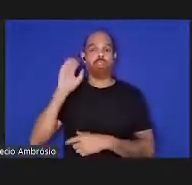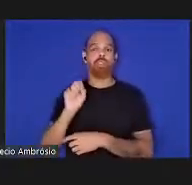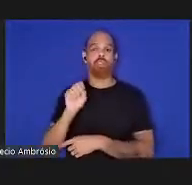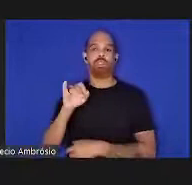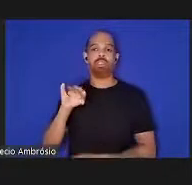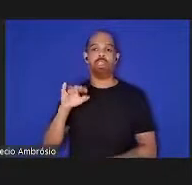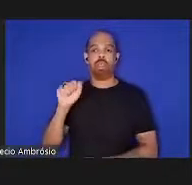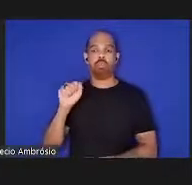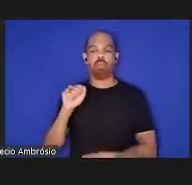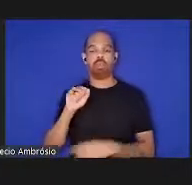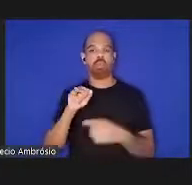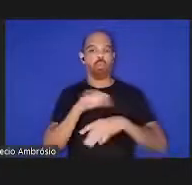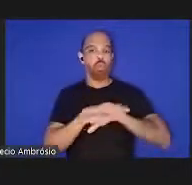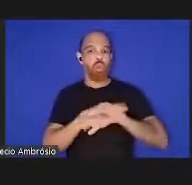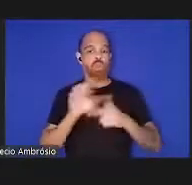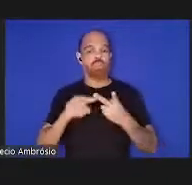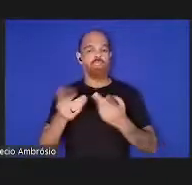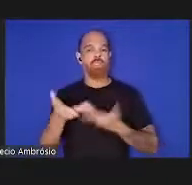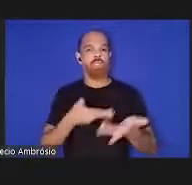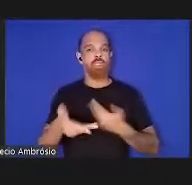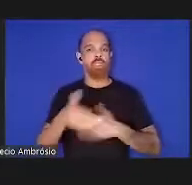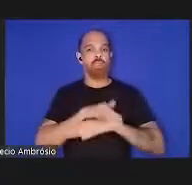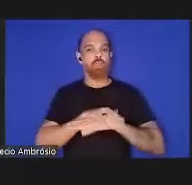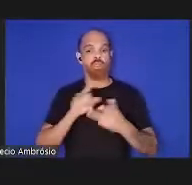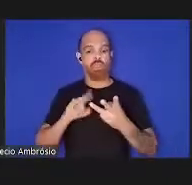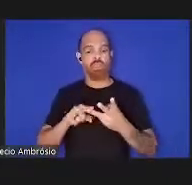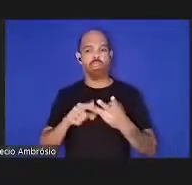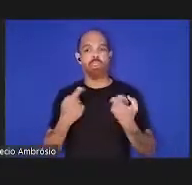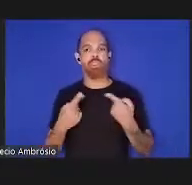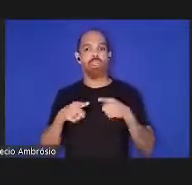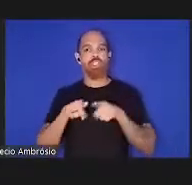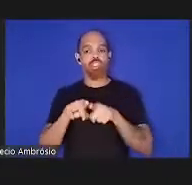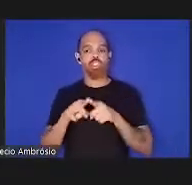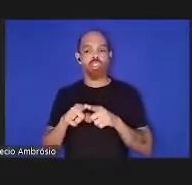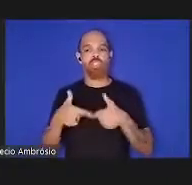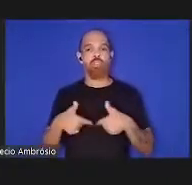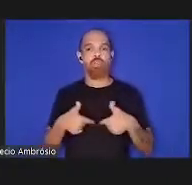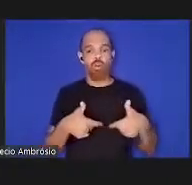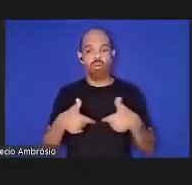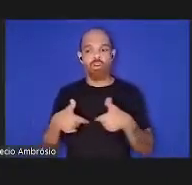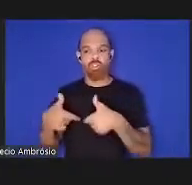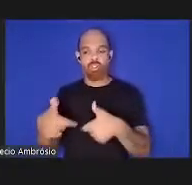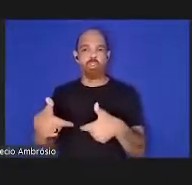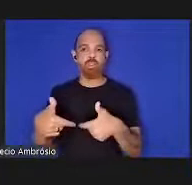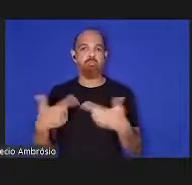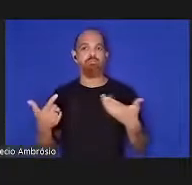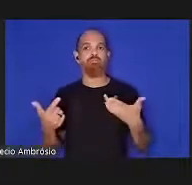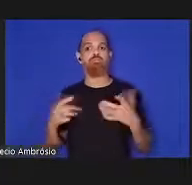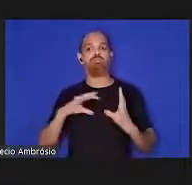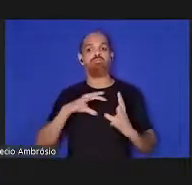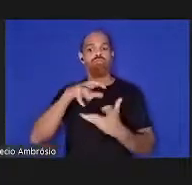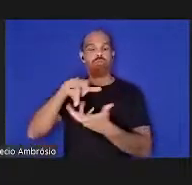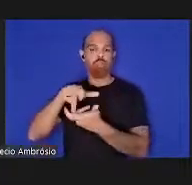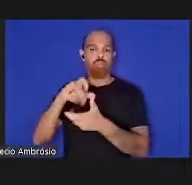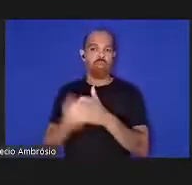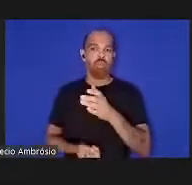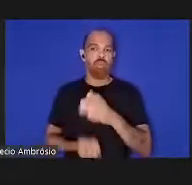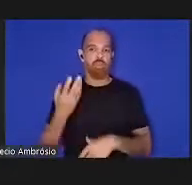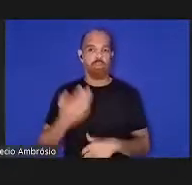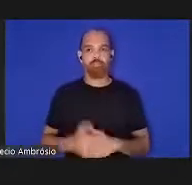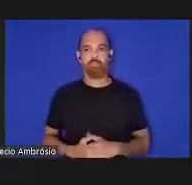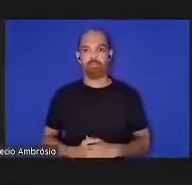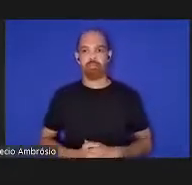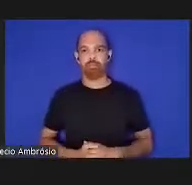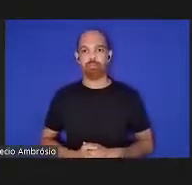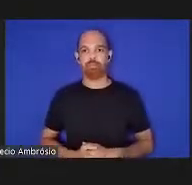interação de doenças e sinergia entre as forças contextuais em grande escala que as originam o que torna a